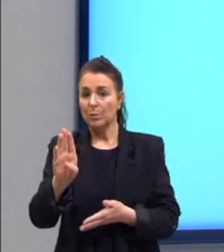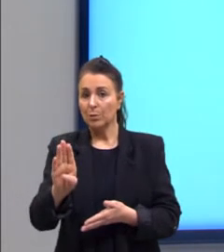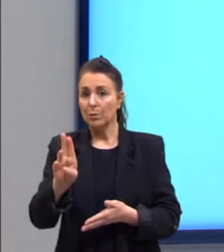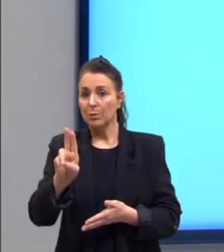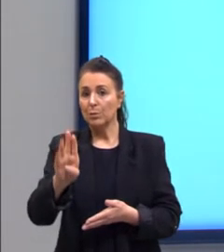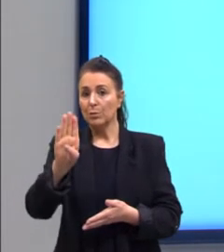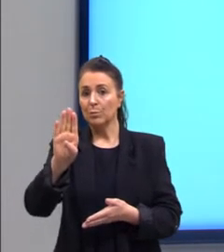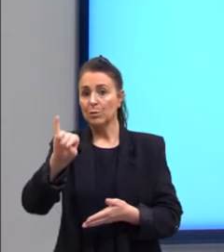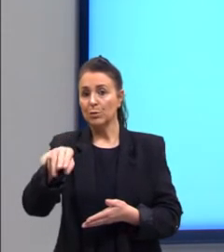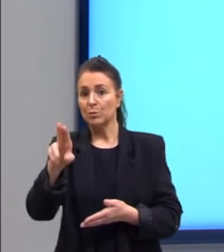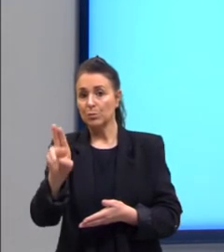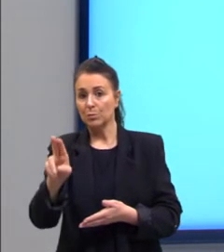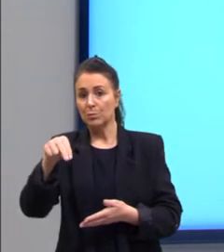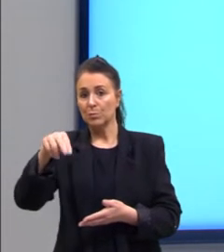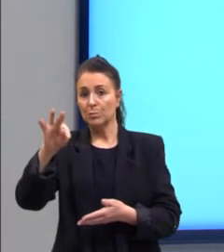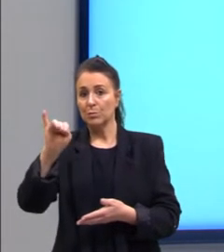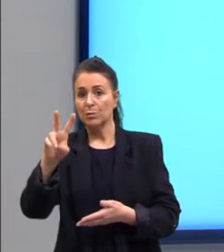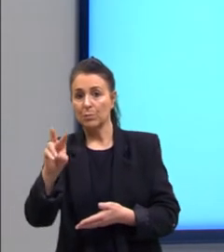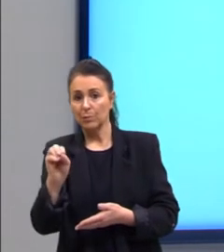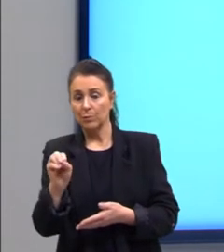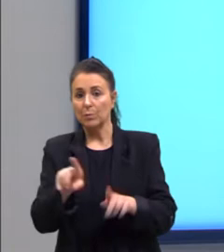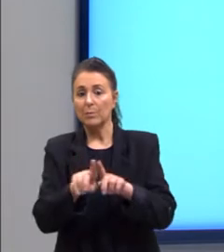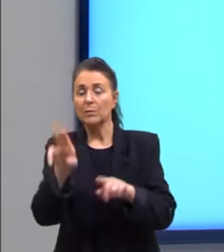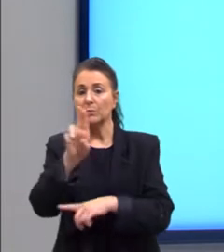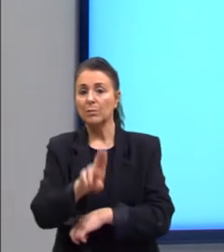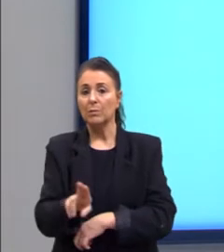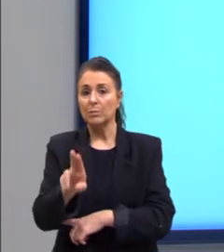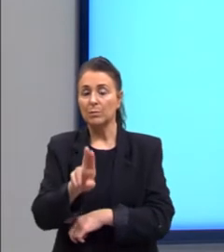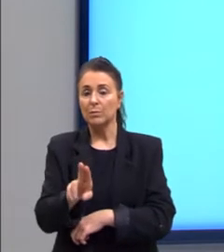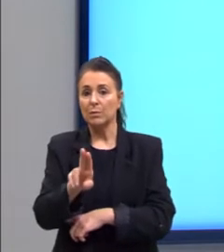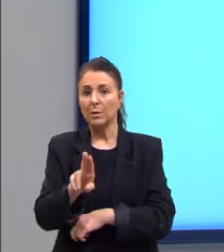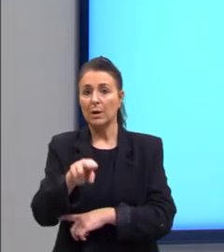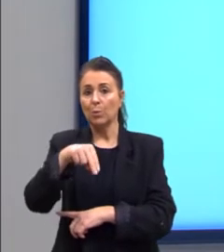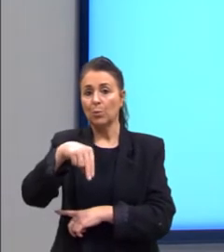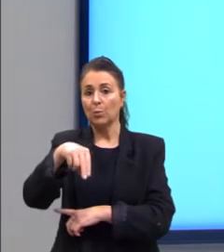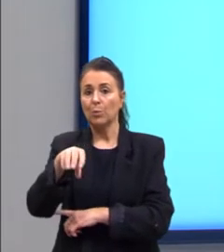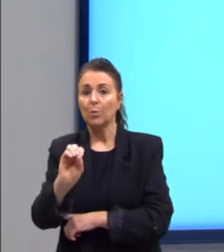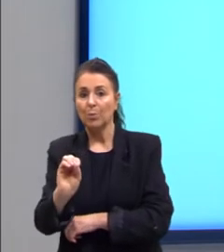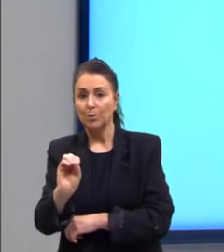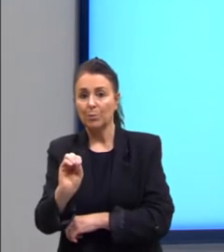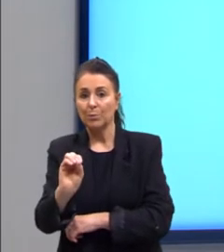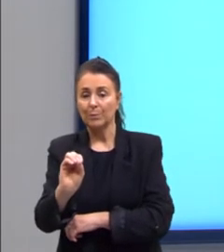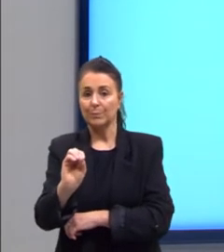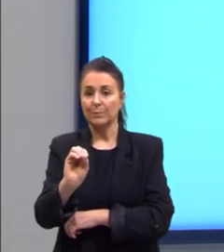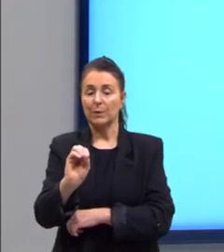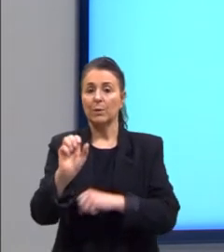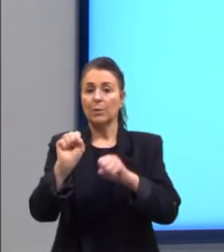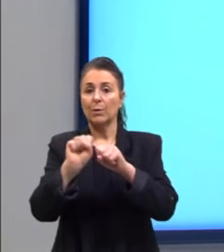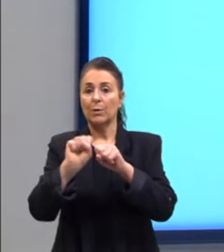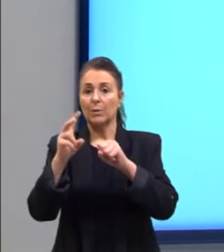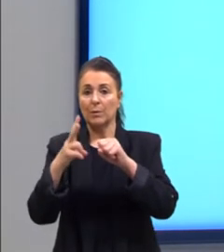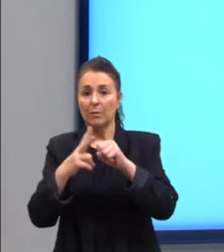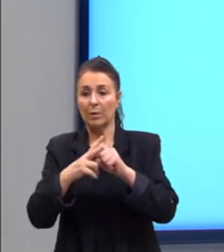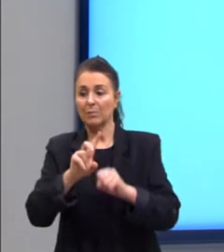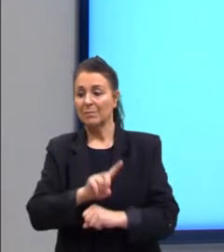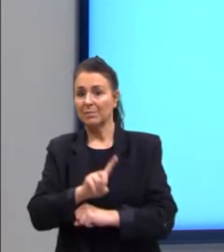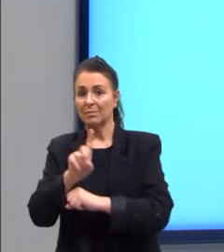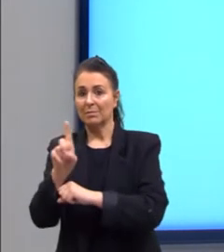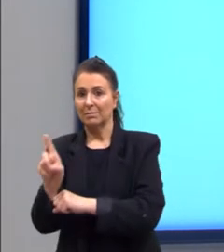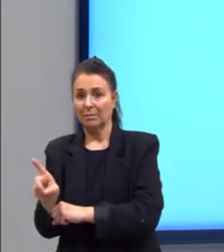dessa vez, nós vamos utilizar o no, o adverbio de negação, diante